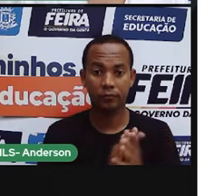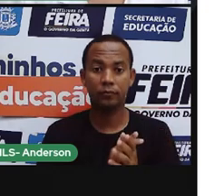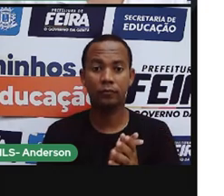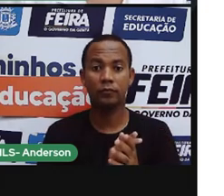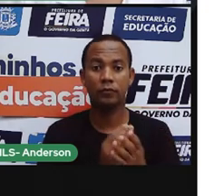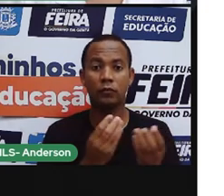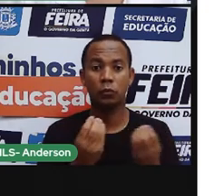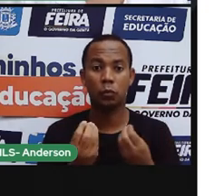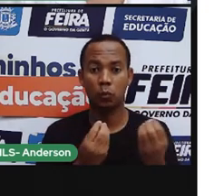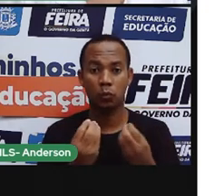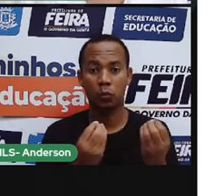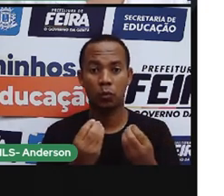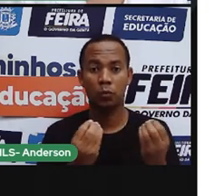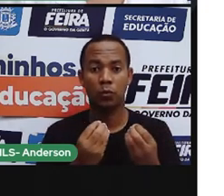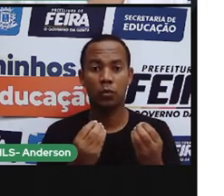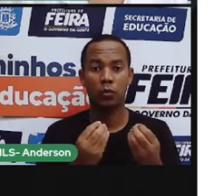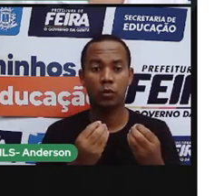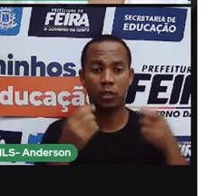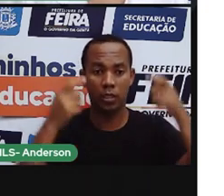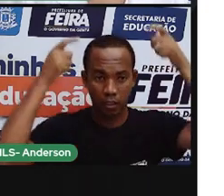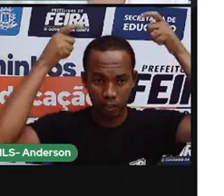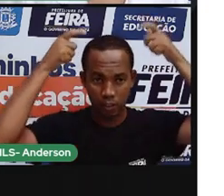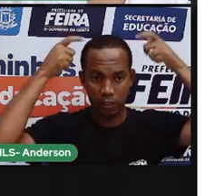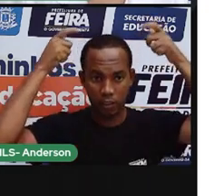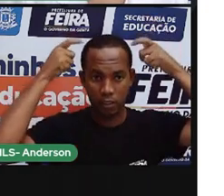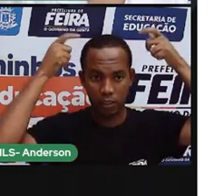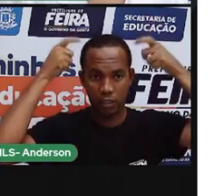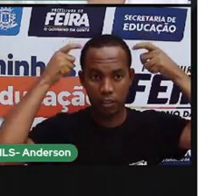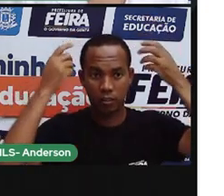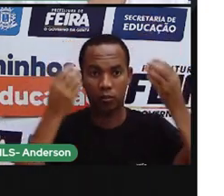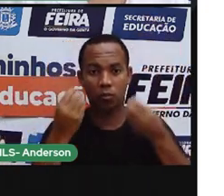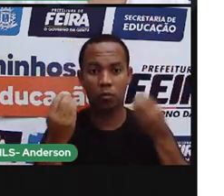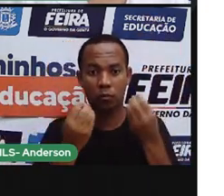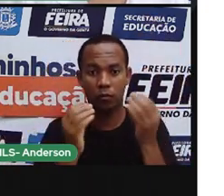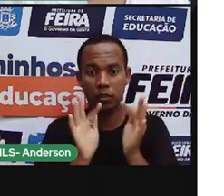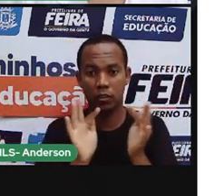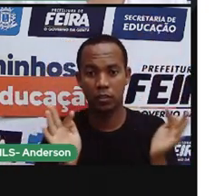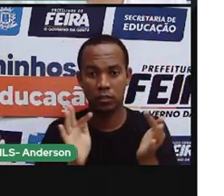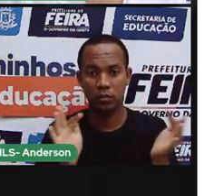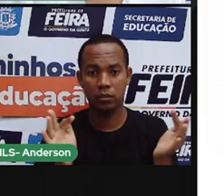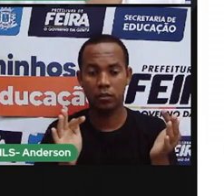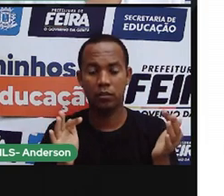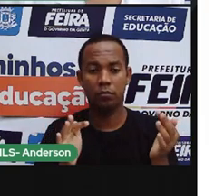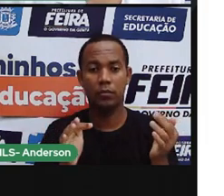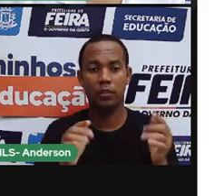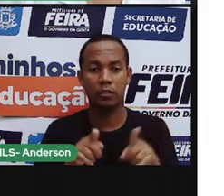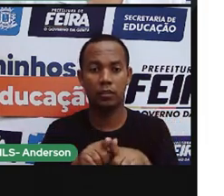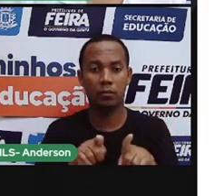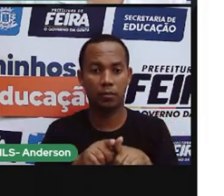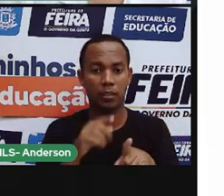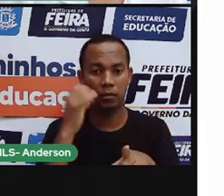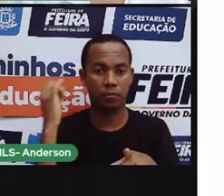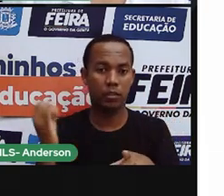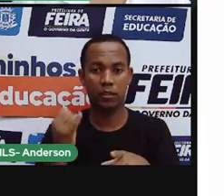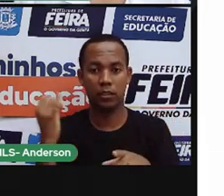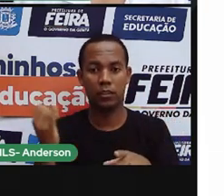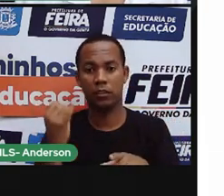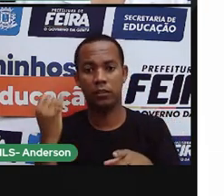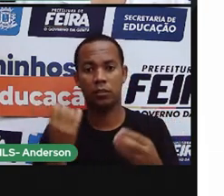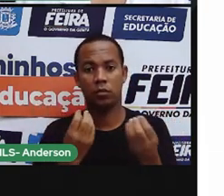missão dada pelo rei Emanuel à caminha era simples e, ao mesmo tempo, importantíssimo, né,